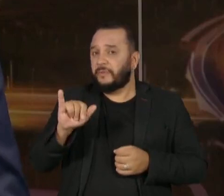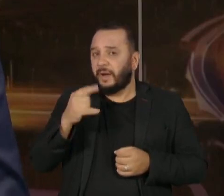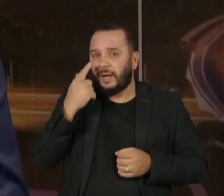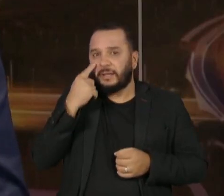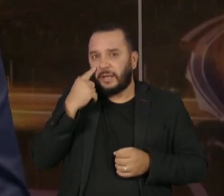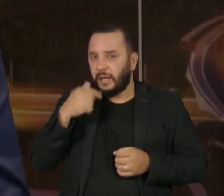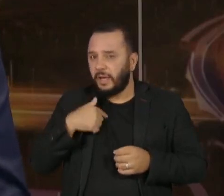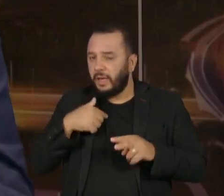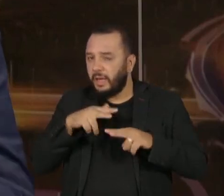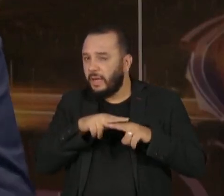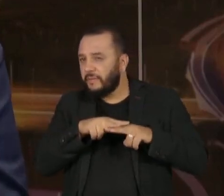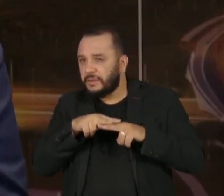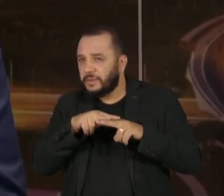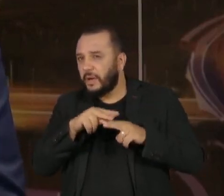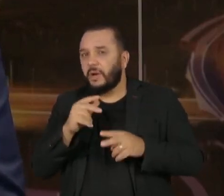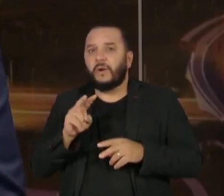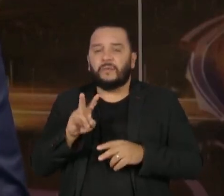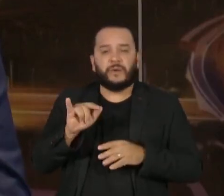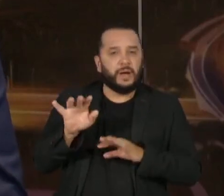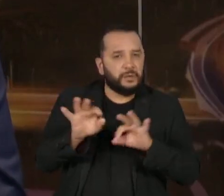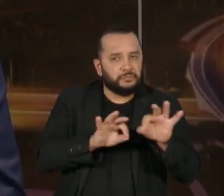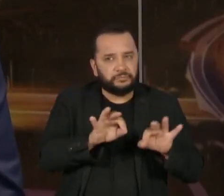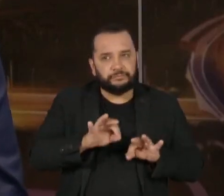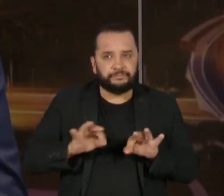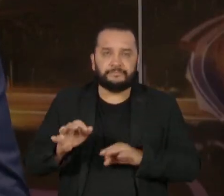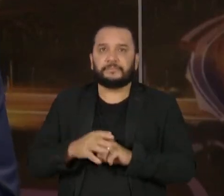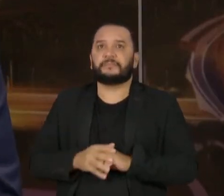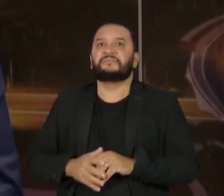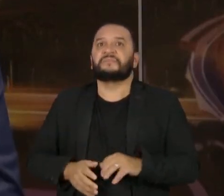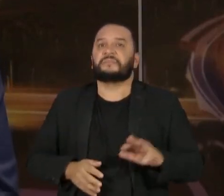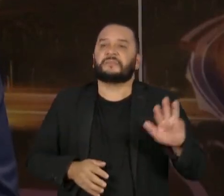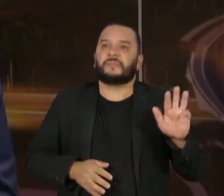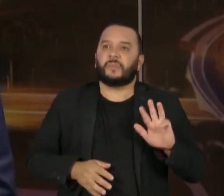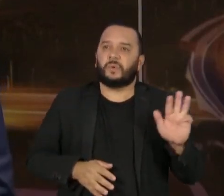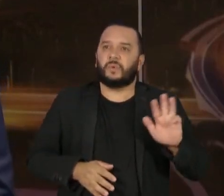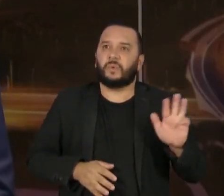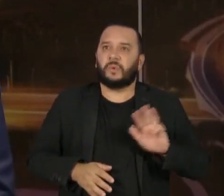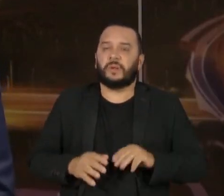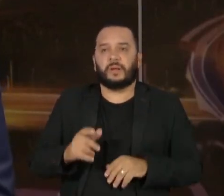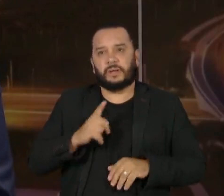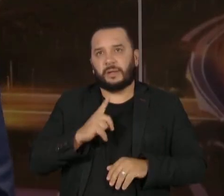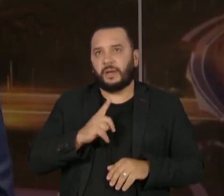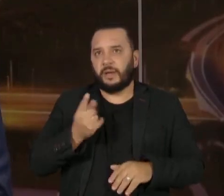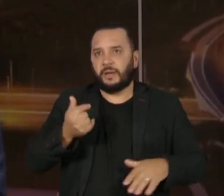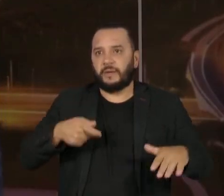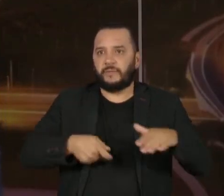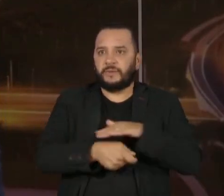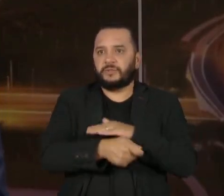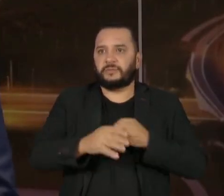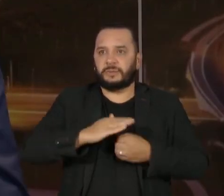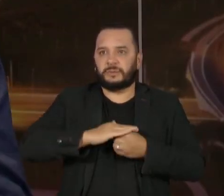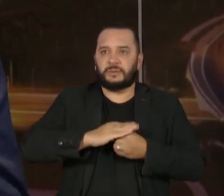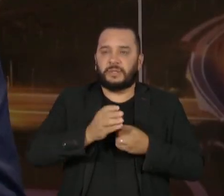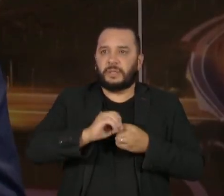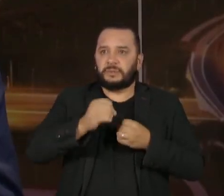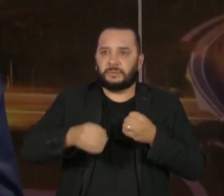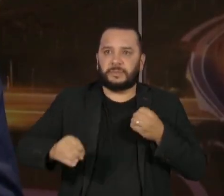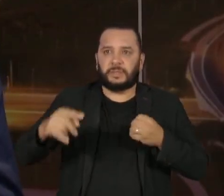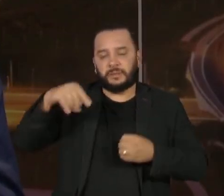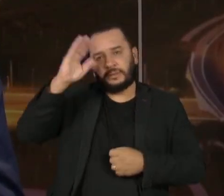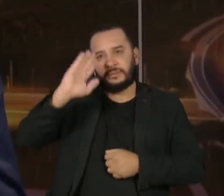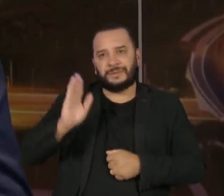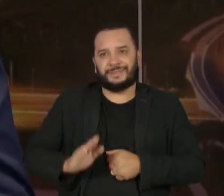Bom, Fábio, o presidente Lula quer muito investimento no saneamento no Brasil. O